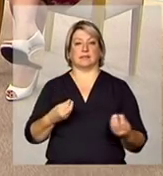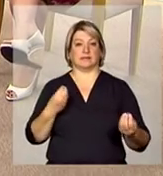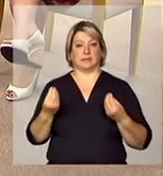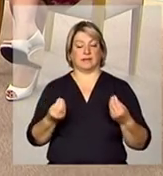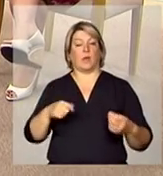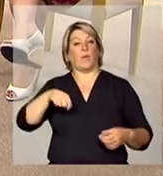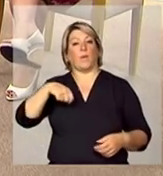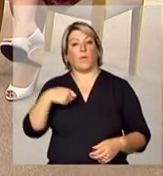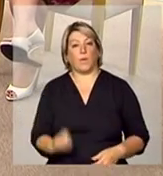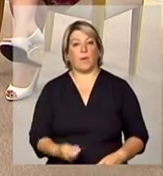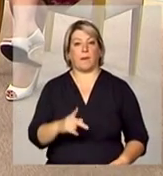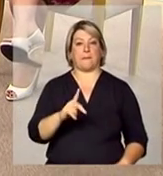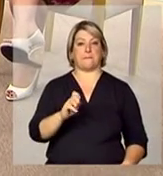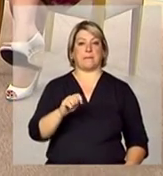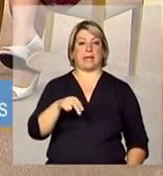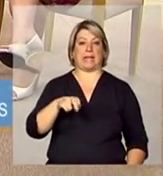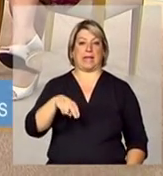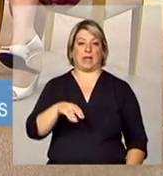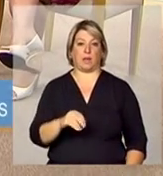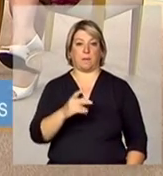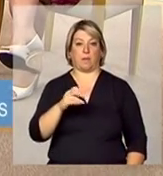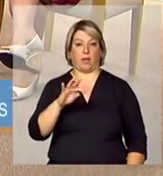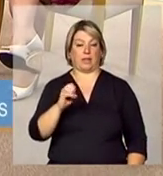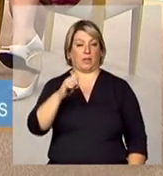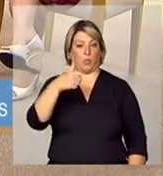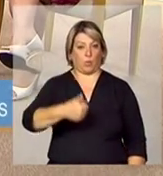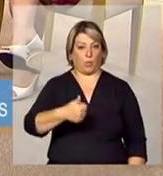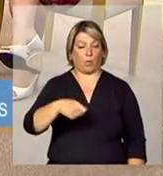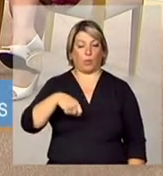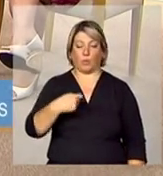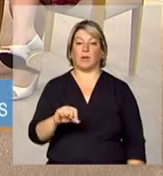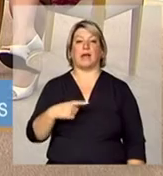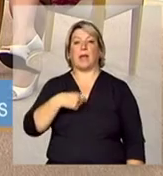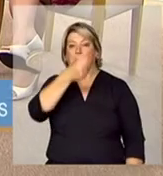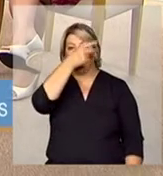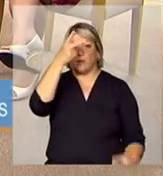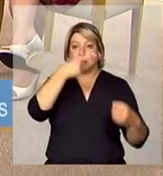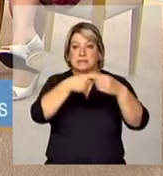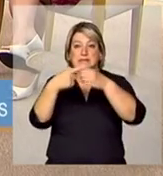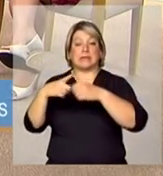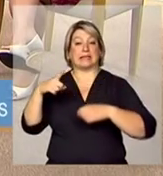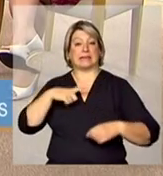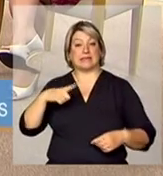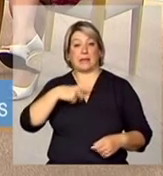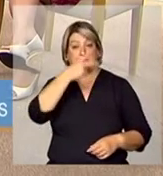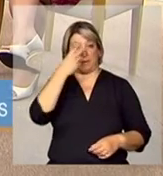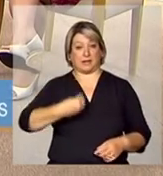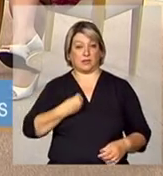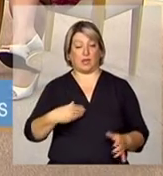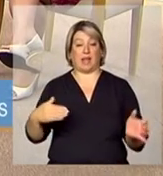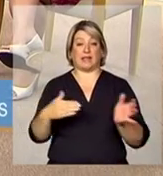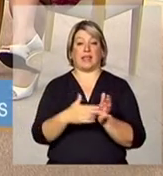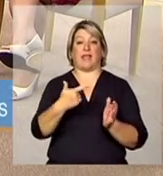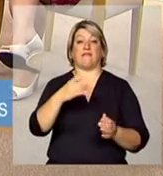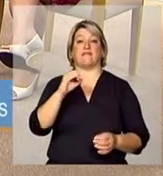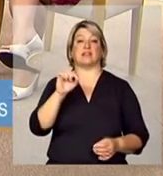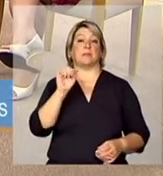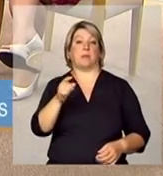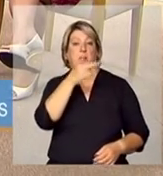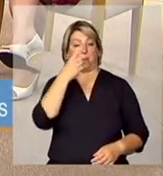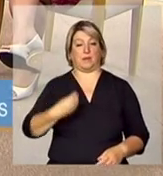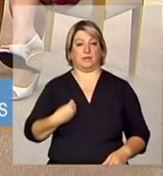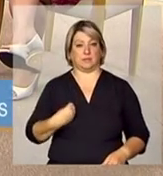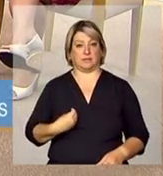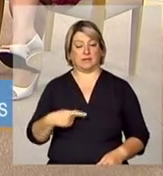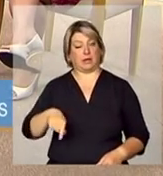porte um pequeno porte um que nós trabalhamos é municípios que tem a população até 20 mil habitantes tanto o pequeno